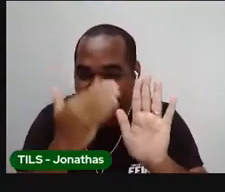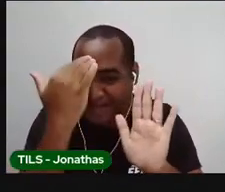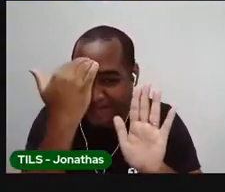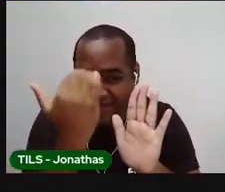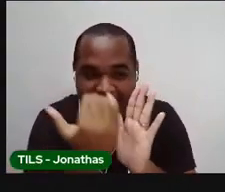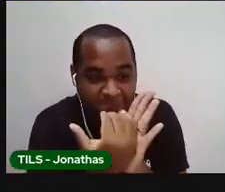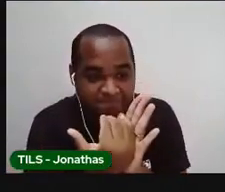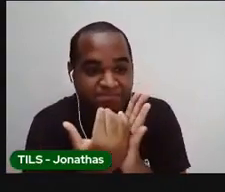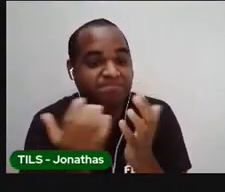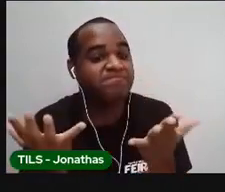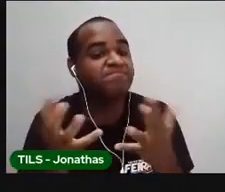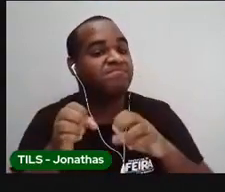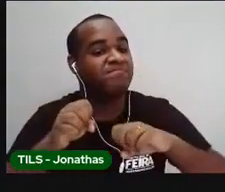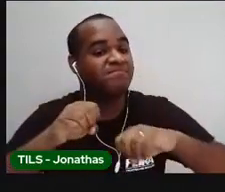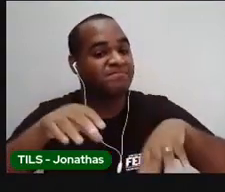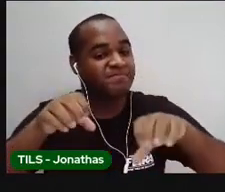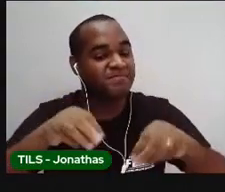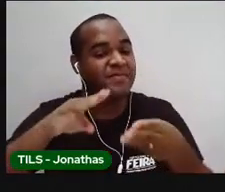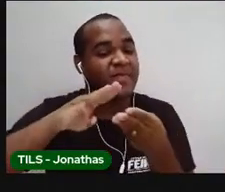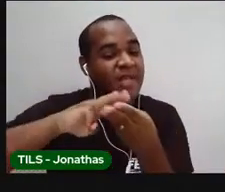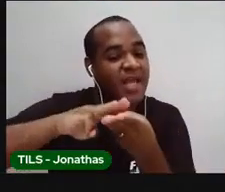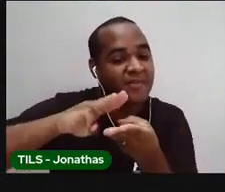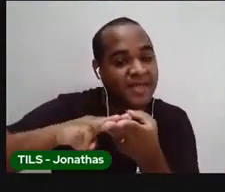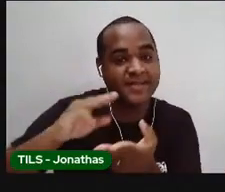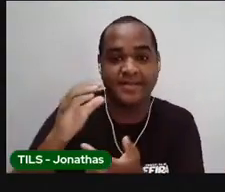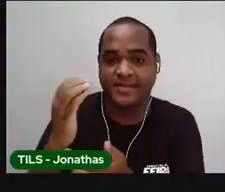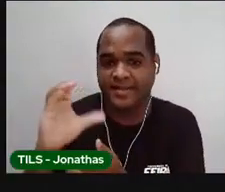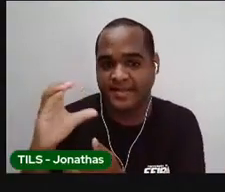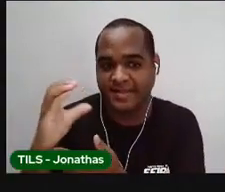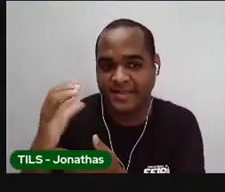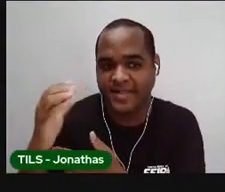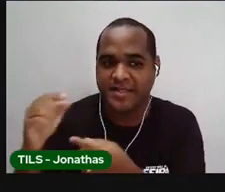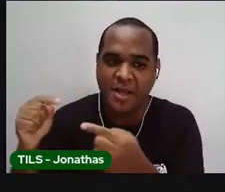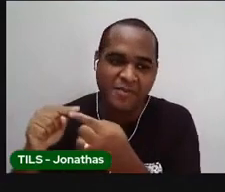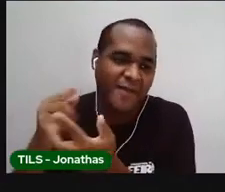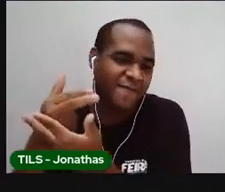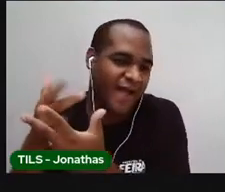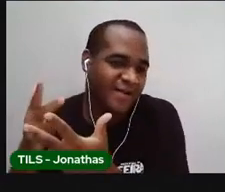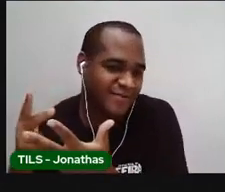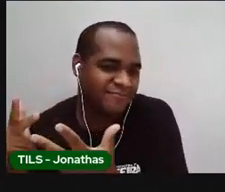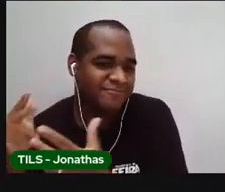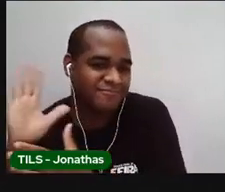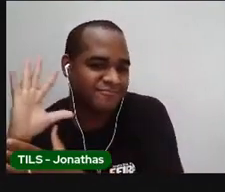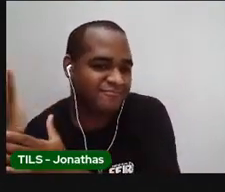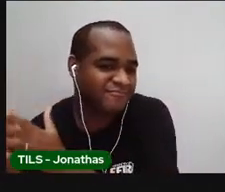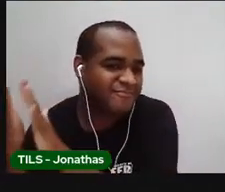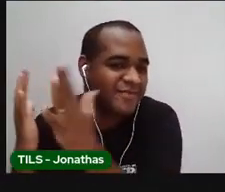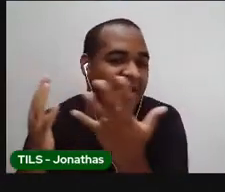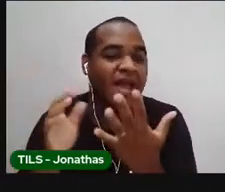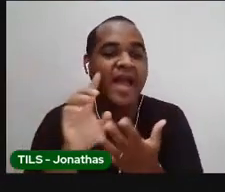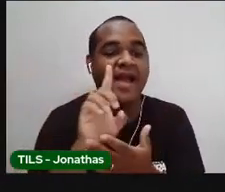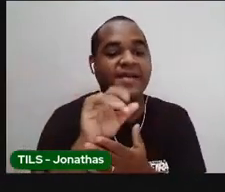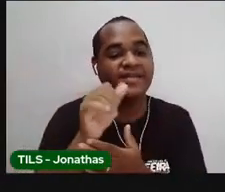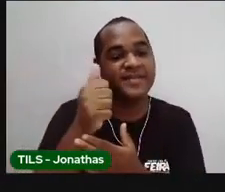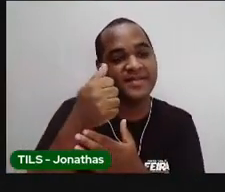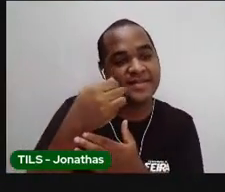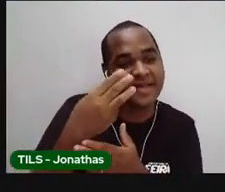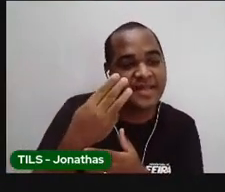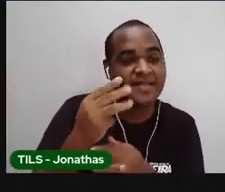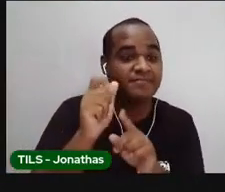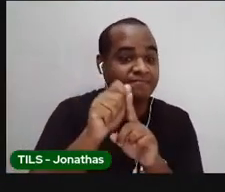Atividade de matemática e ciências da natureza. Terça-feira, 13 de abril de